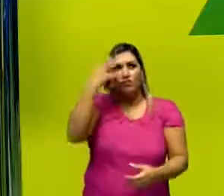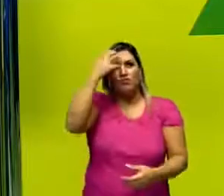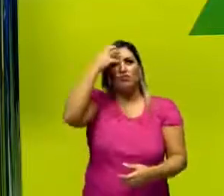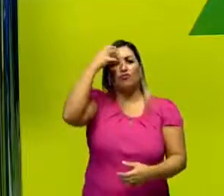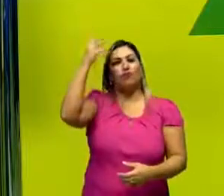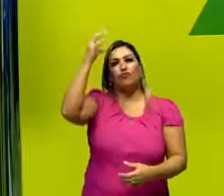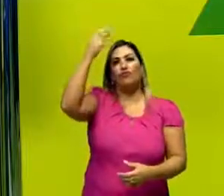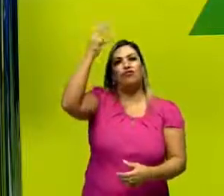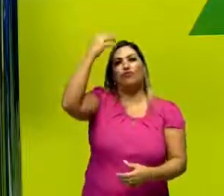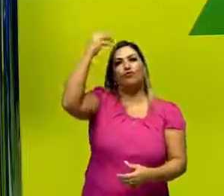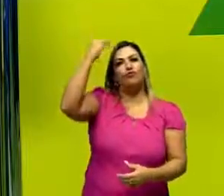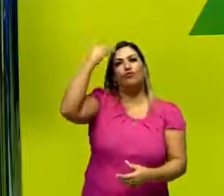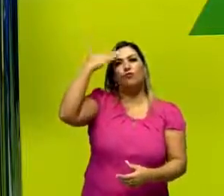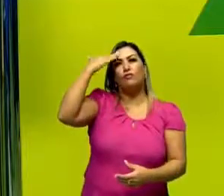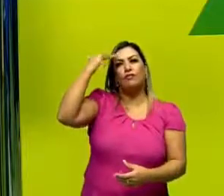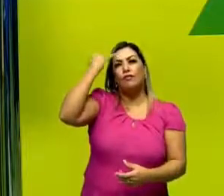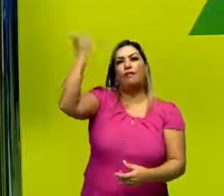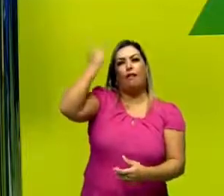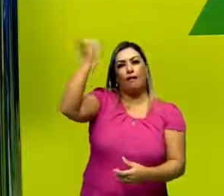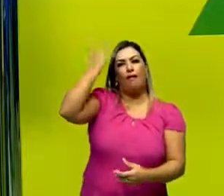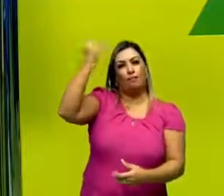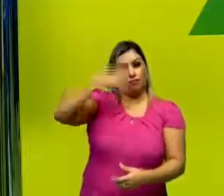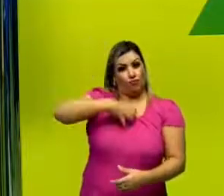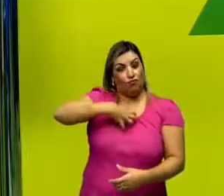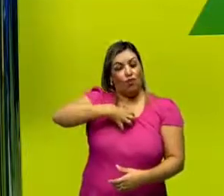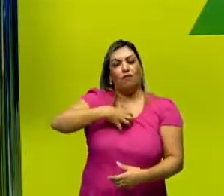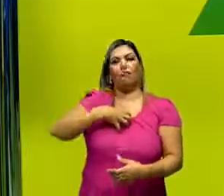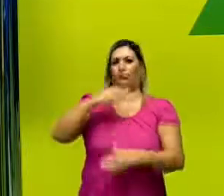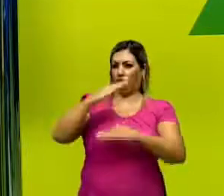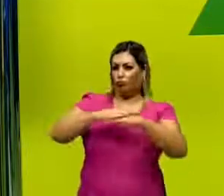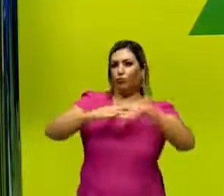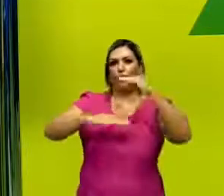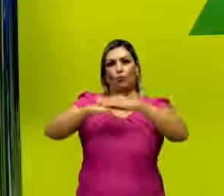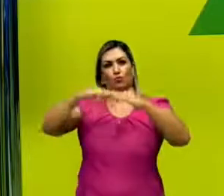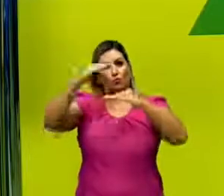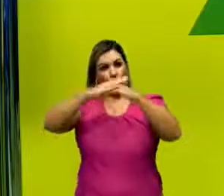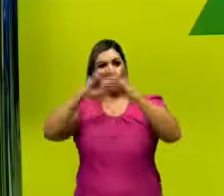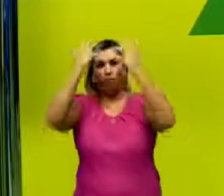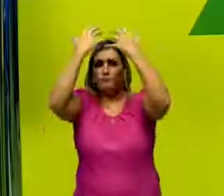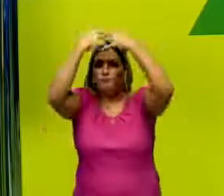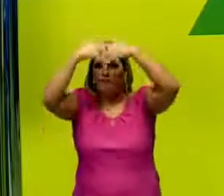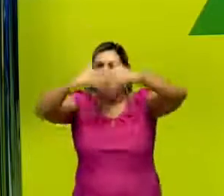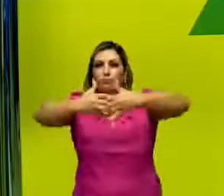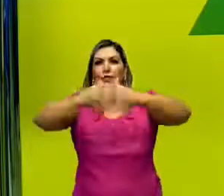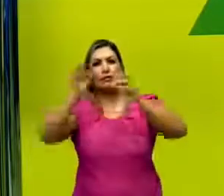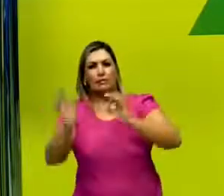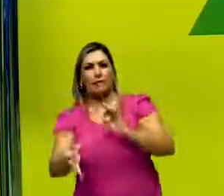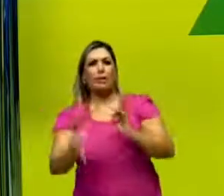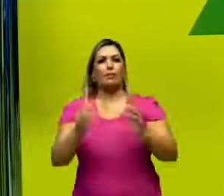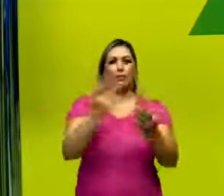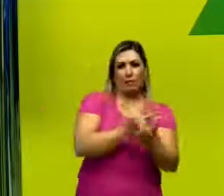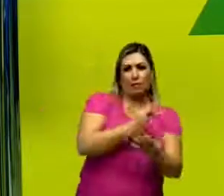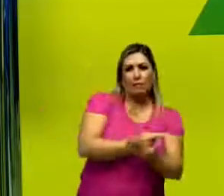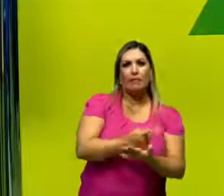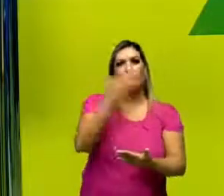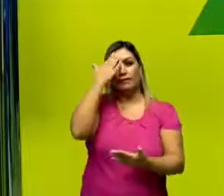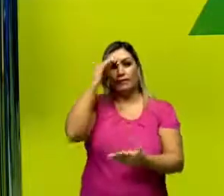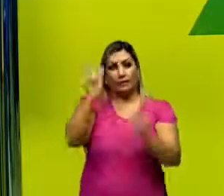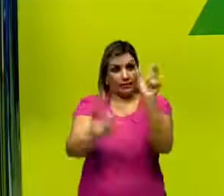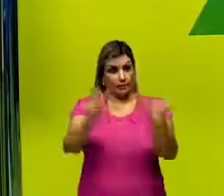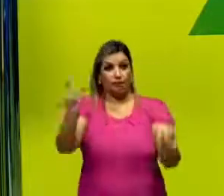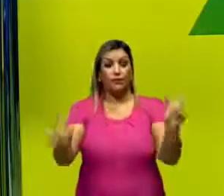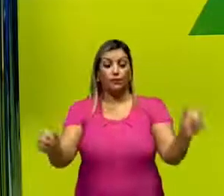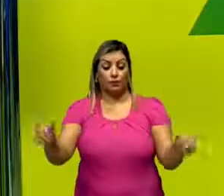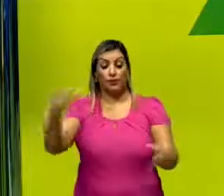ideia de certo ou errado que a gente constrói na nossa cabeça para se entender como o indivíduo de uma